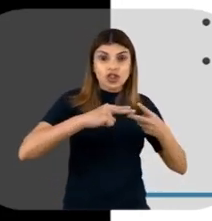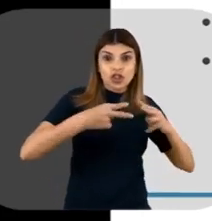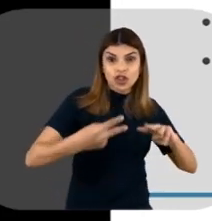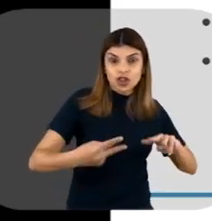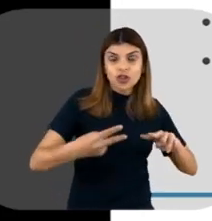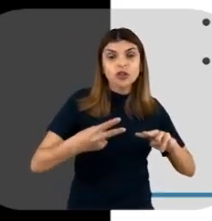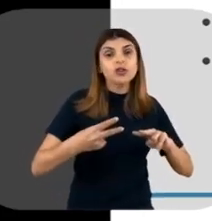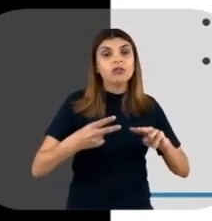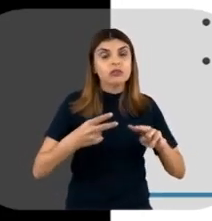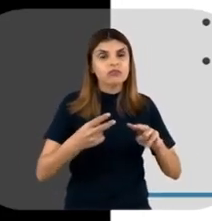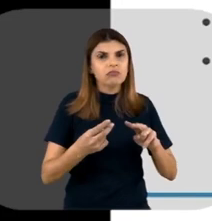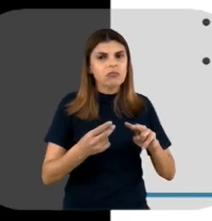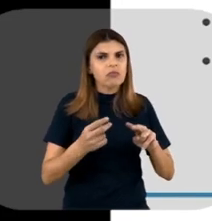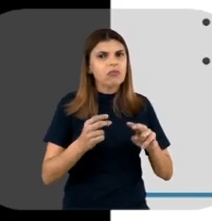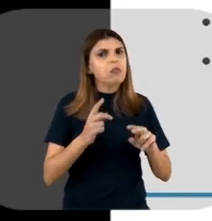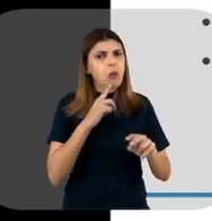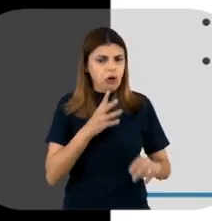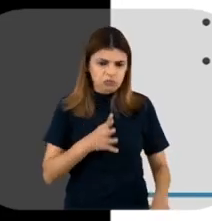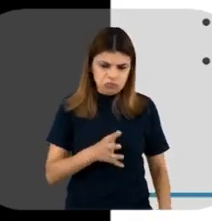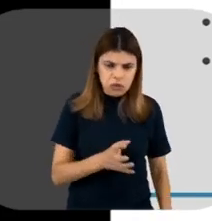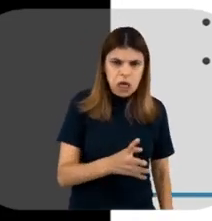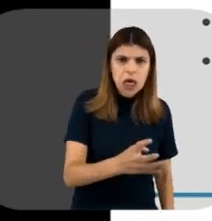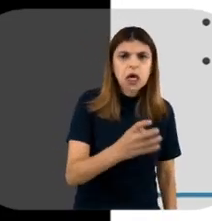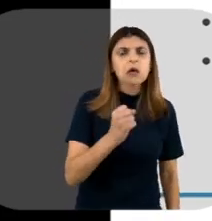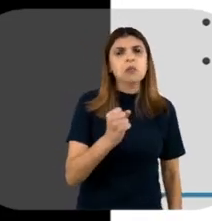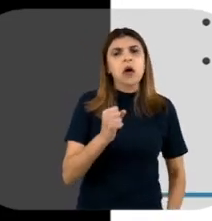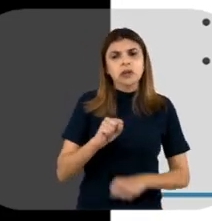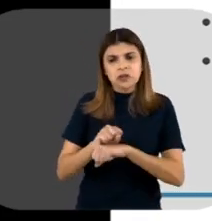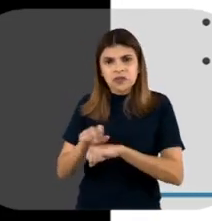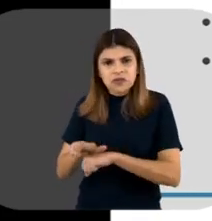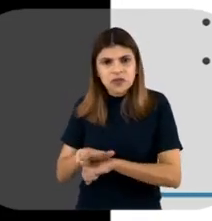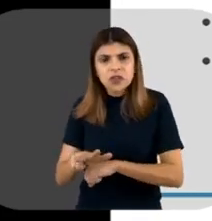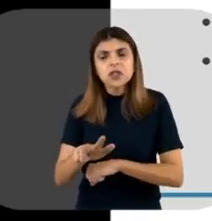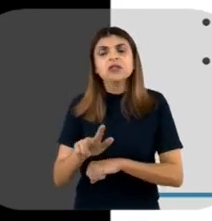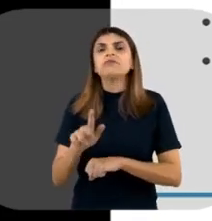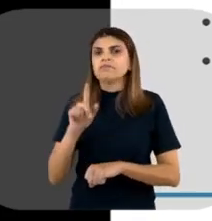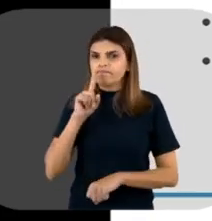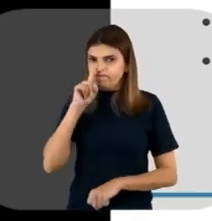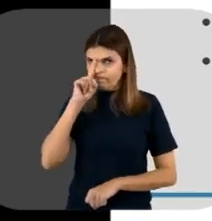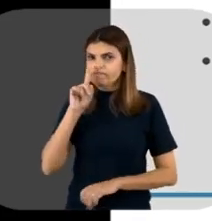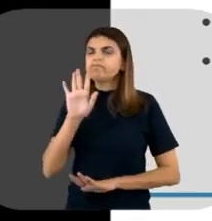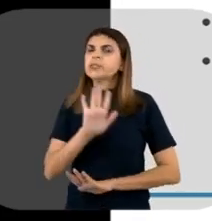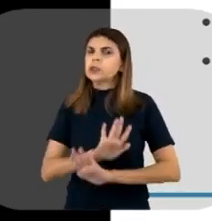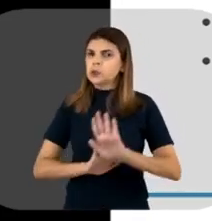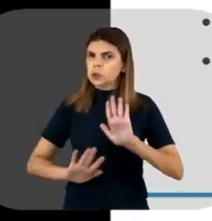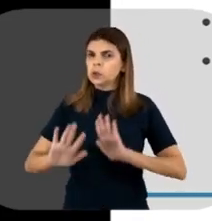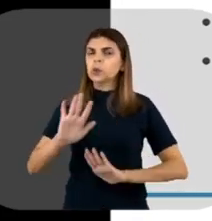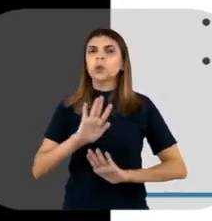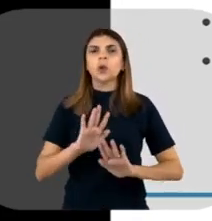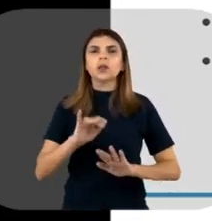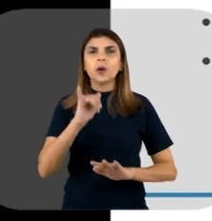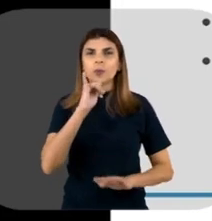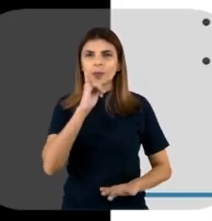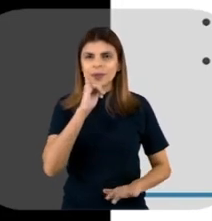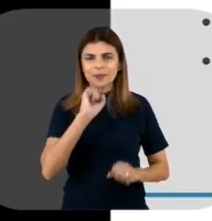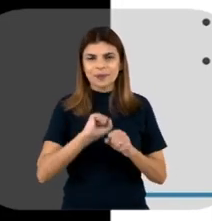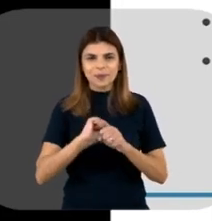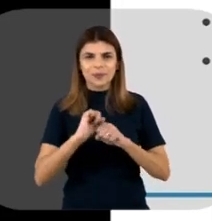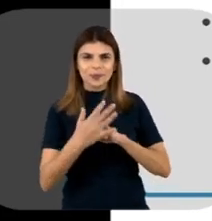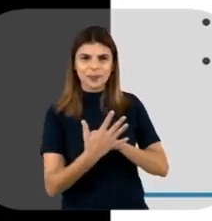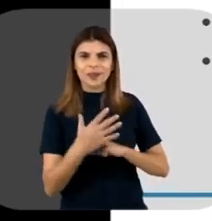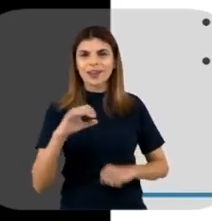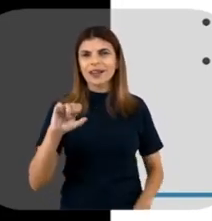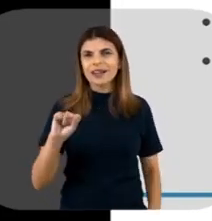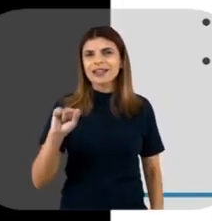de organismos que só podem, que são muito perigosos, vamos dizer assim, né? Então, por exemplo, o SARS-CoV, né?